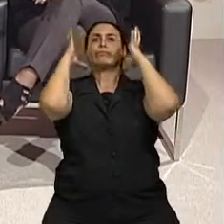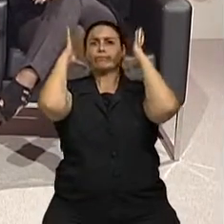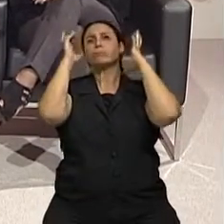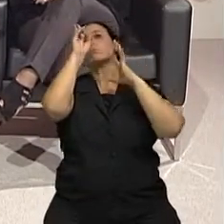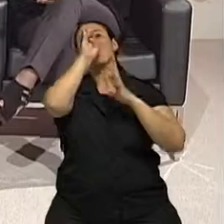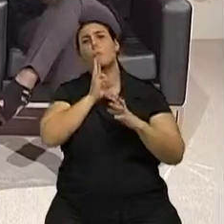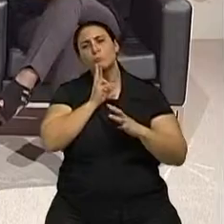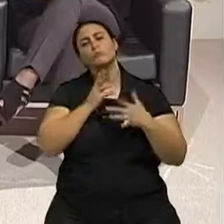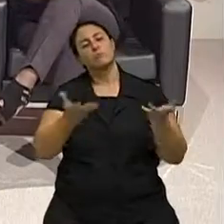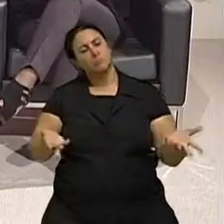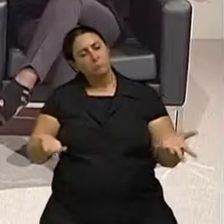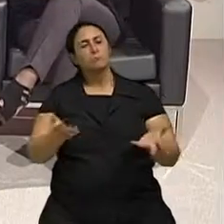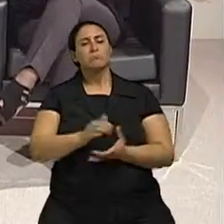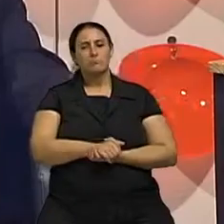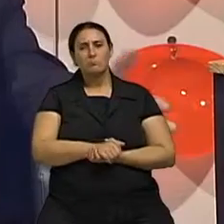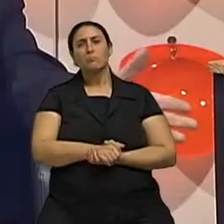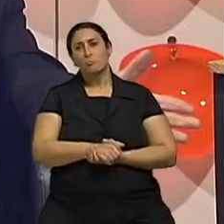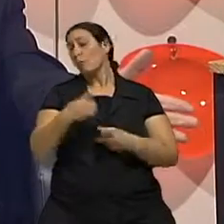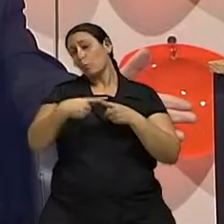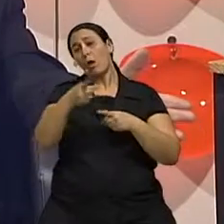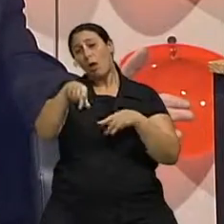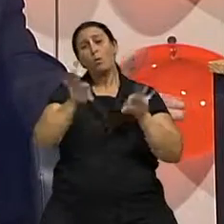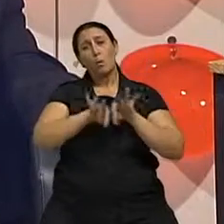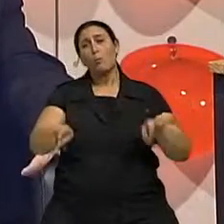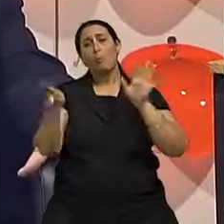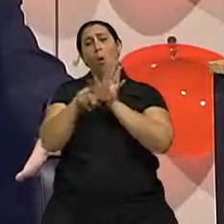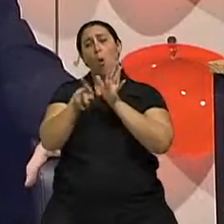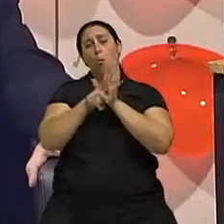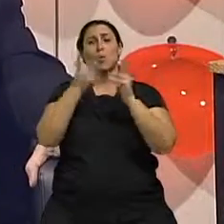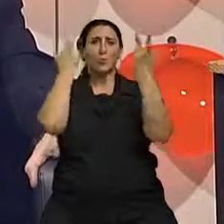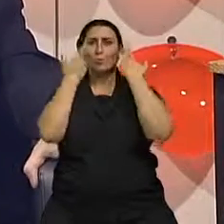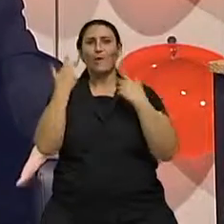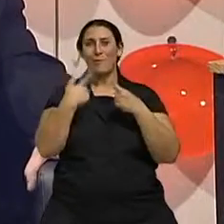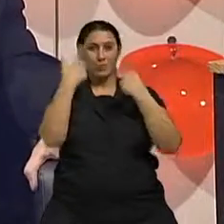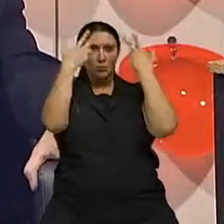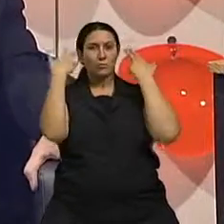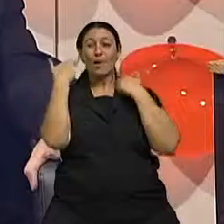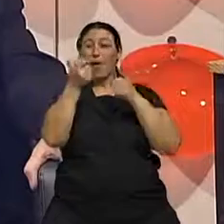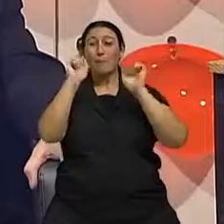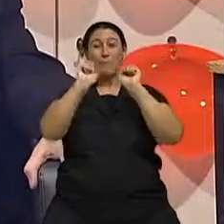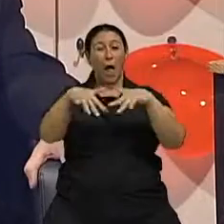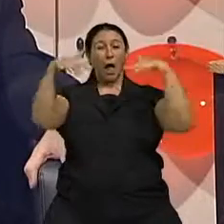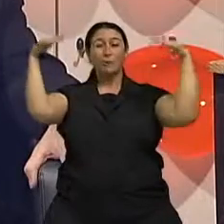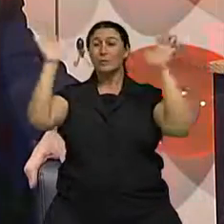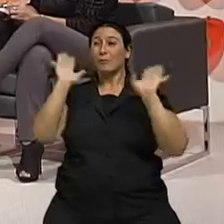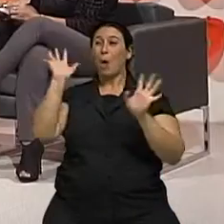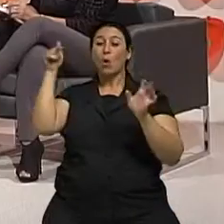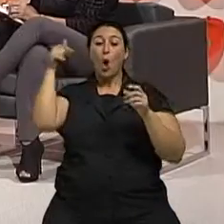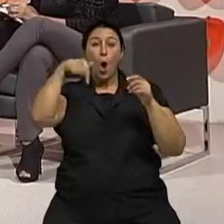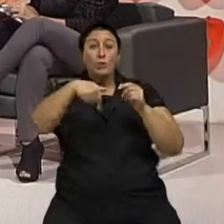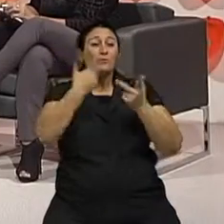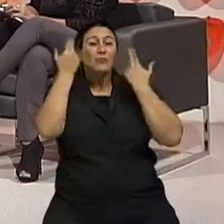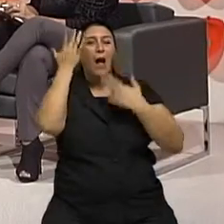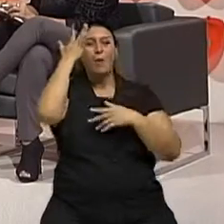dias. Pode ficar ficar. Isso faz parte da cirurgia. Claro. A cirurgia não é uma mágica. O tempo médio, doutor, para uma